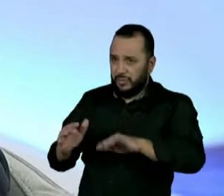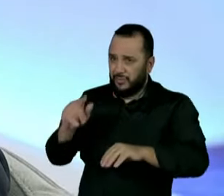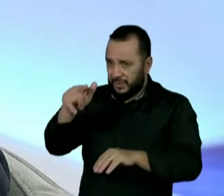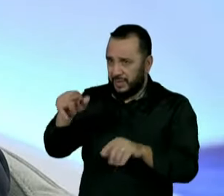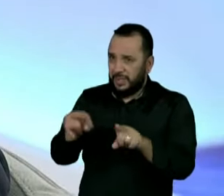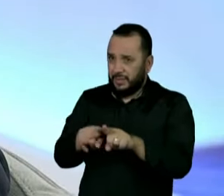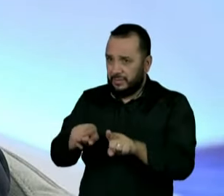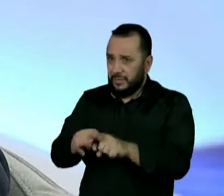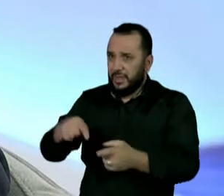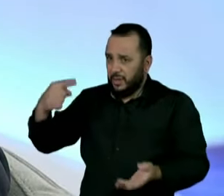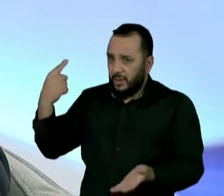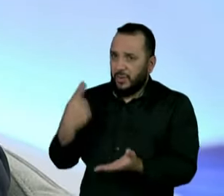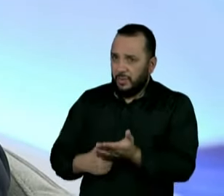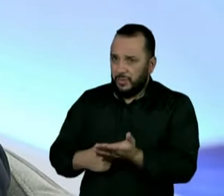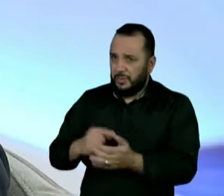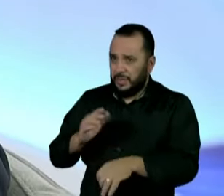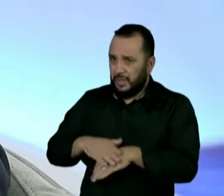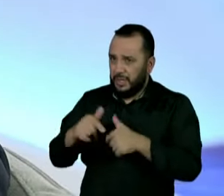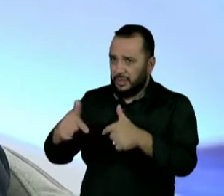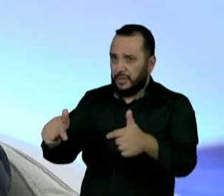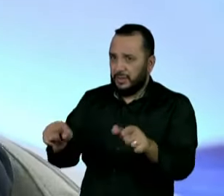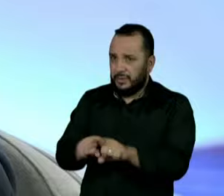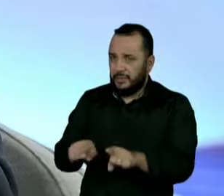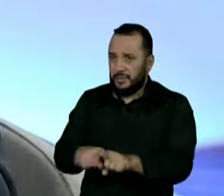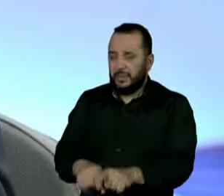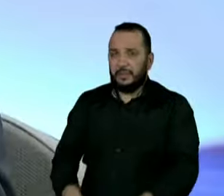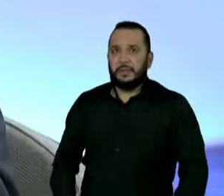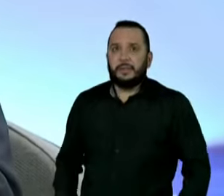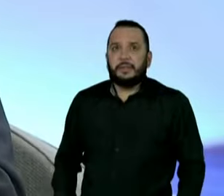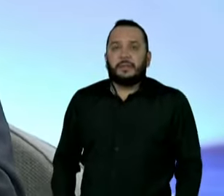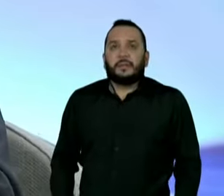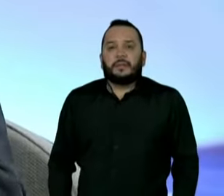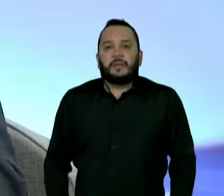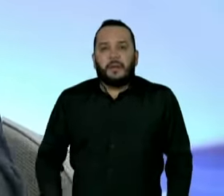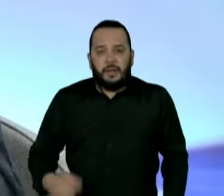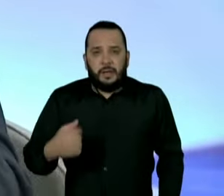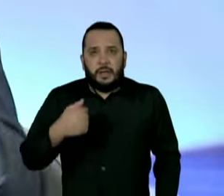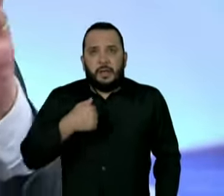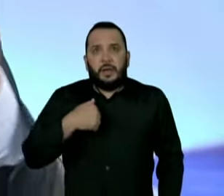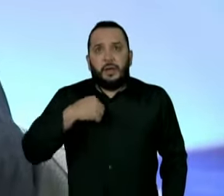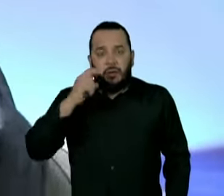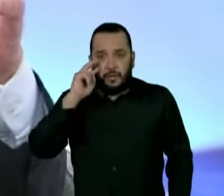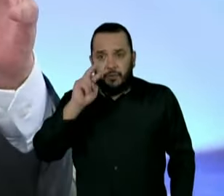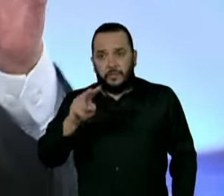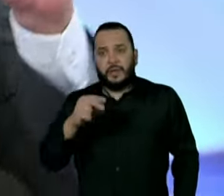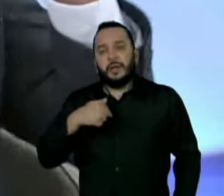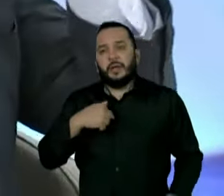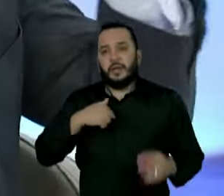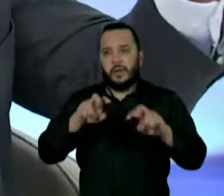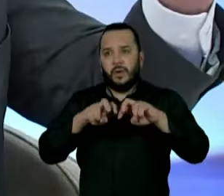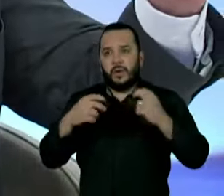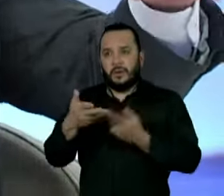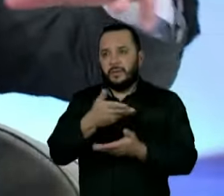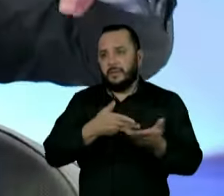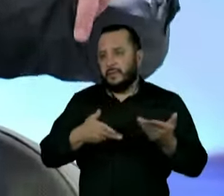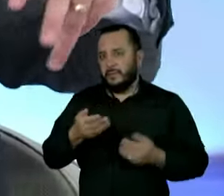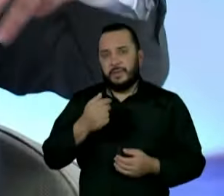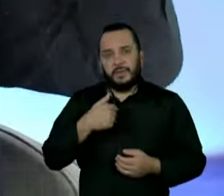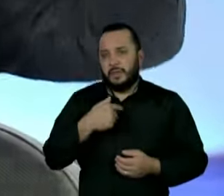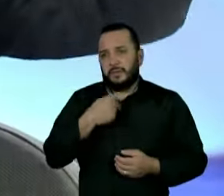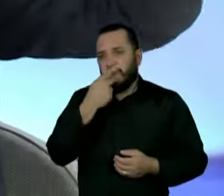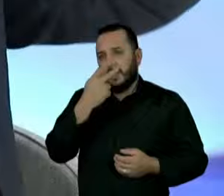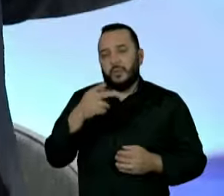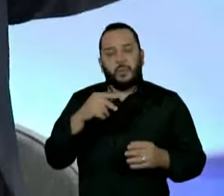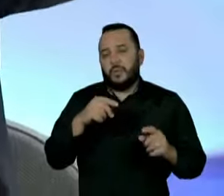tipo de medida também? Eu vi o Roda Viva, sinceramente, não consegui entender direito qual foi a meta, porque ele falou,